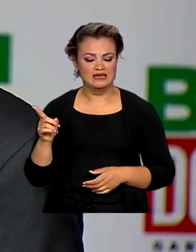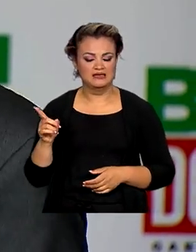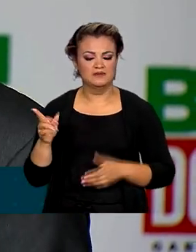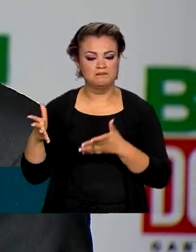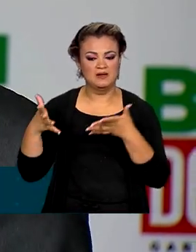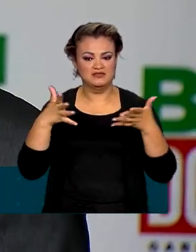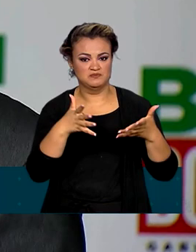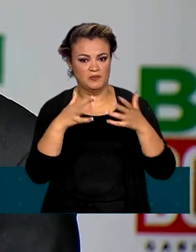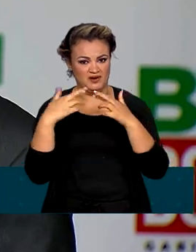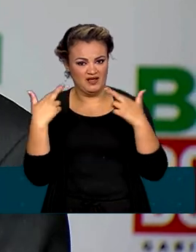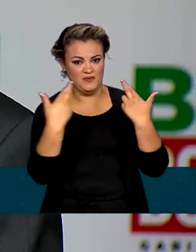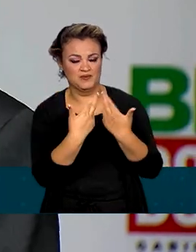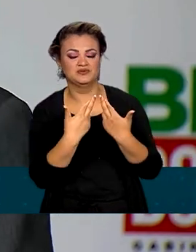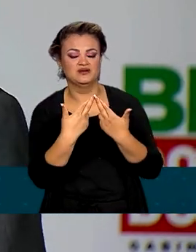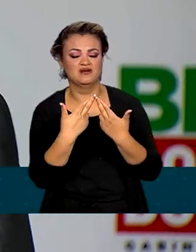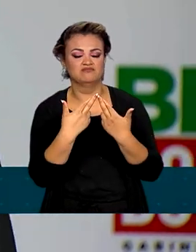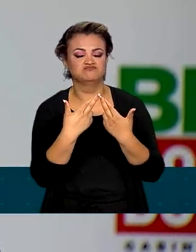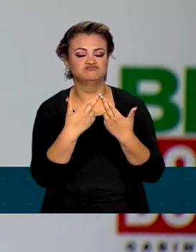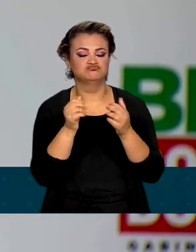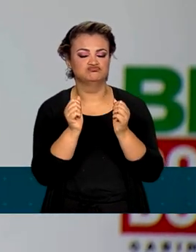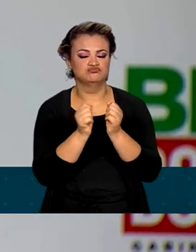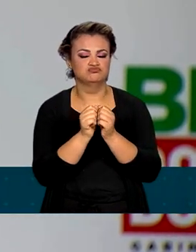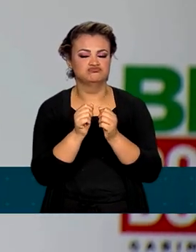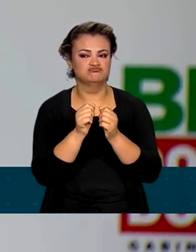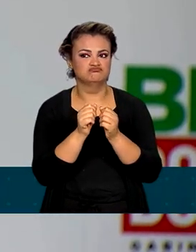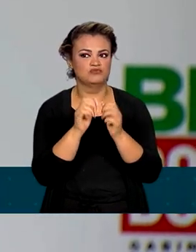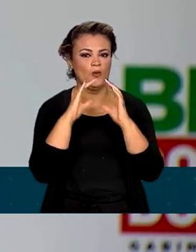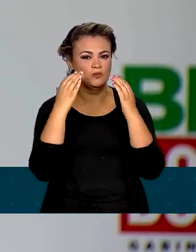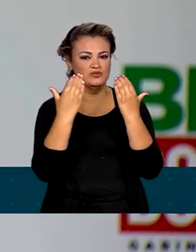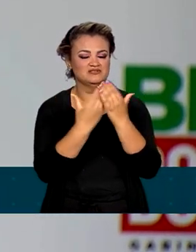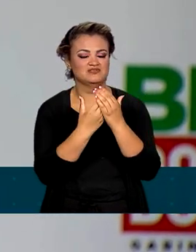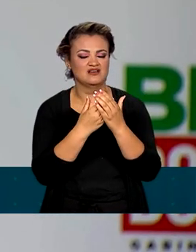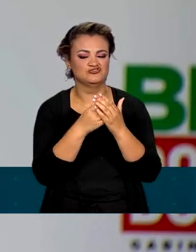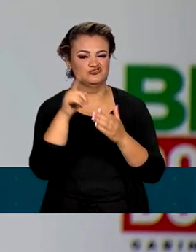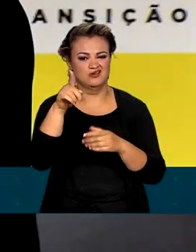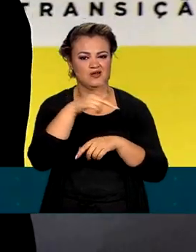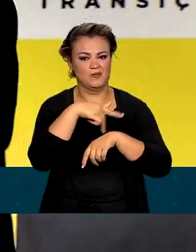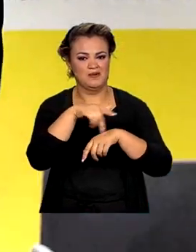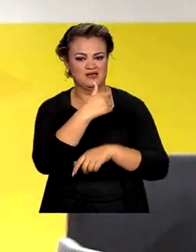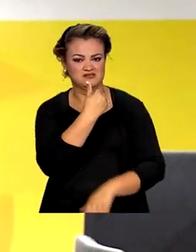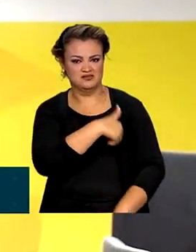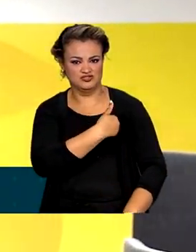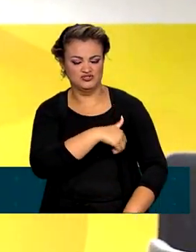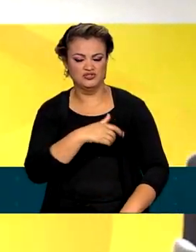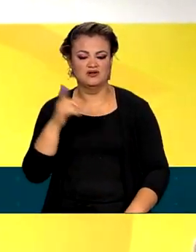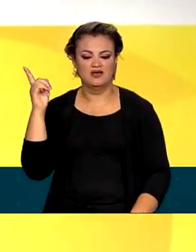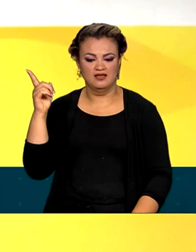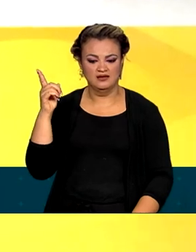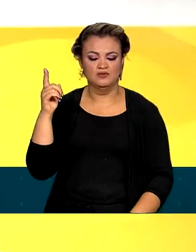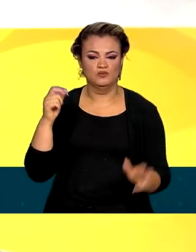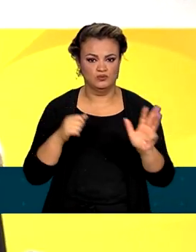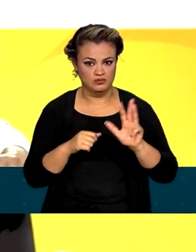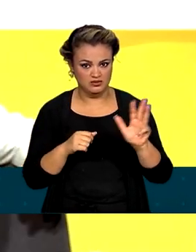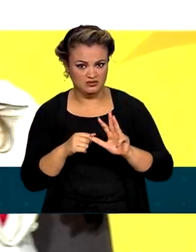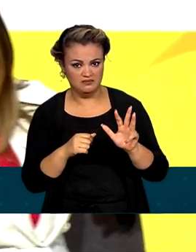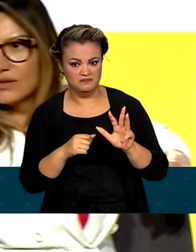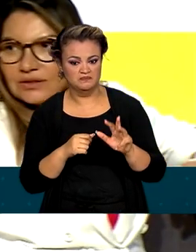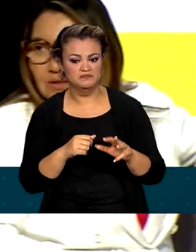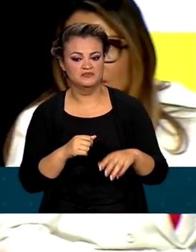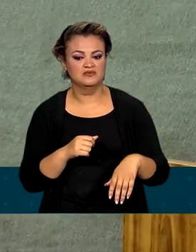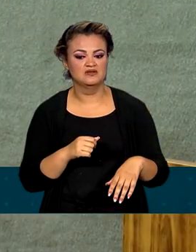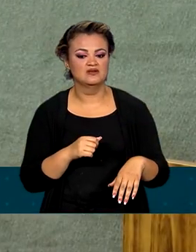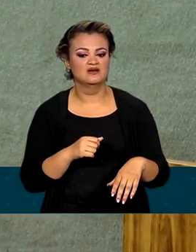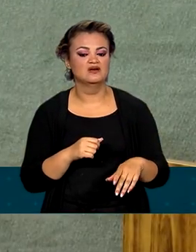reunião da Comunidade de Estados Latino-Americanos e Caribenhos na Argentina, o presidente eleito, Luiz Inácio Lula da